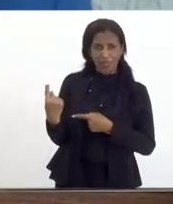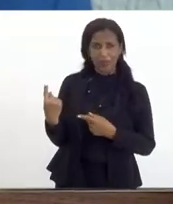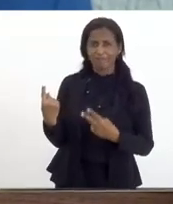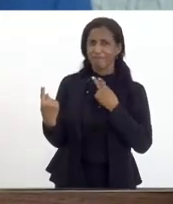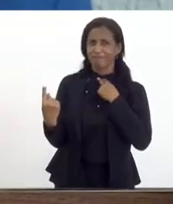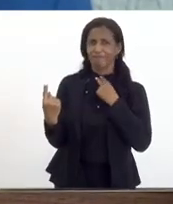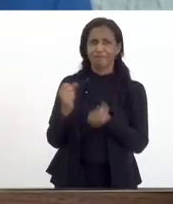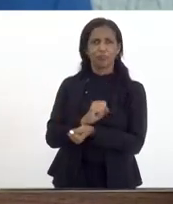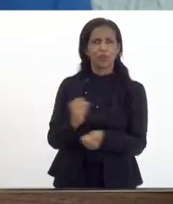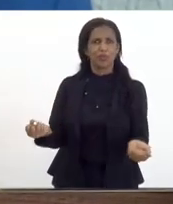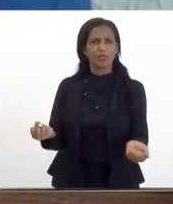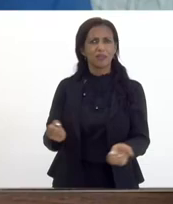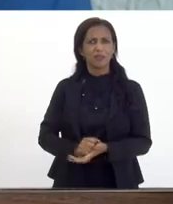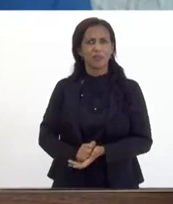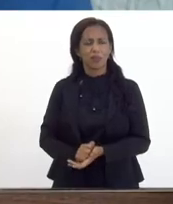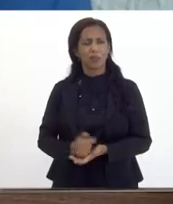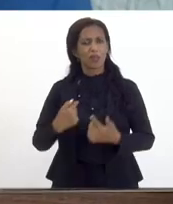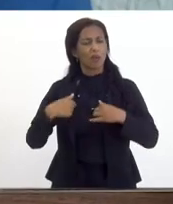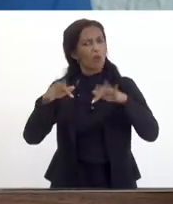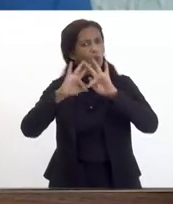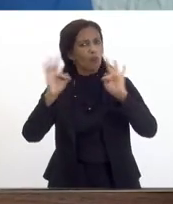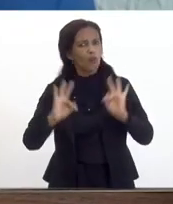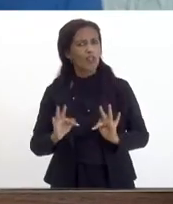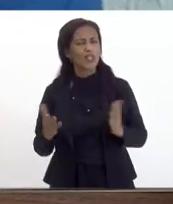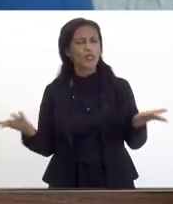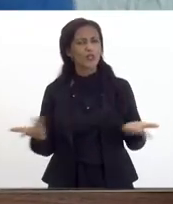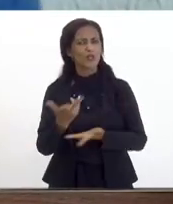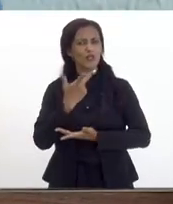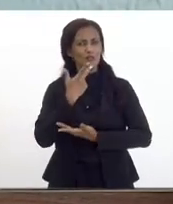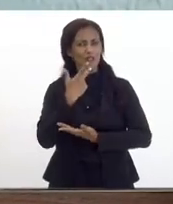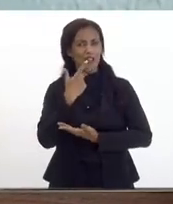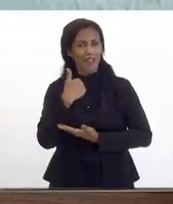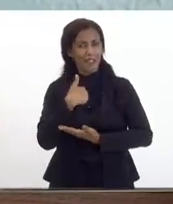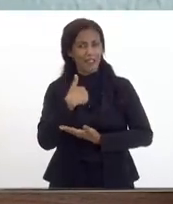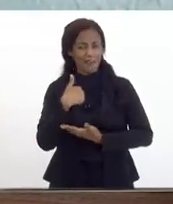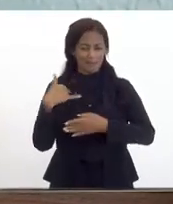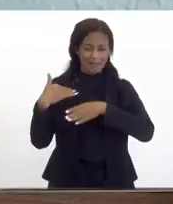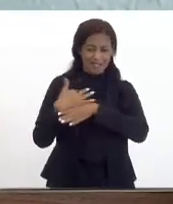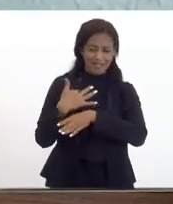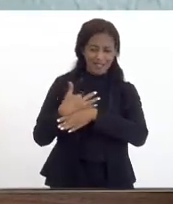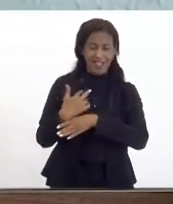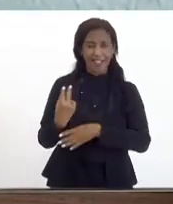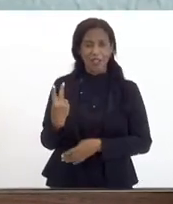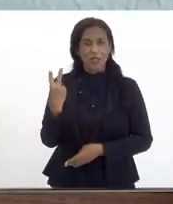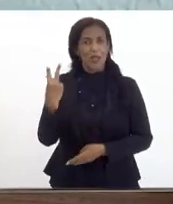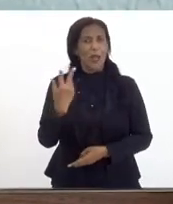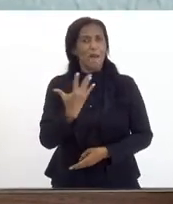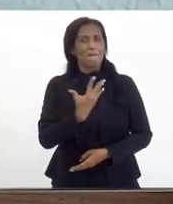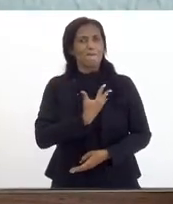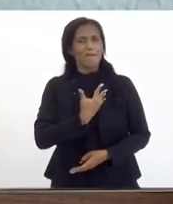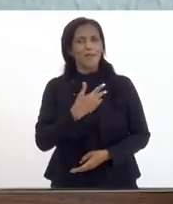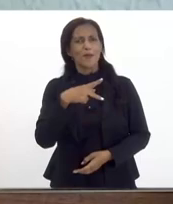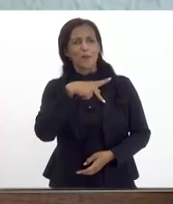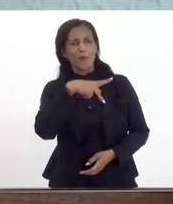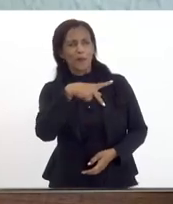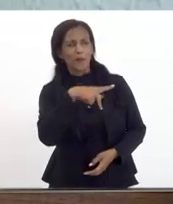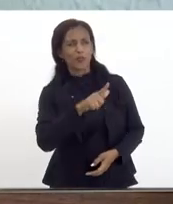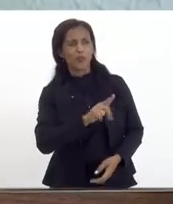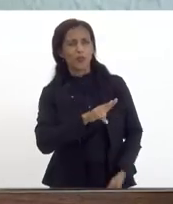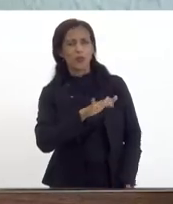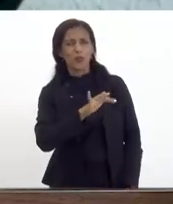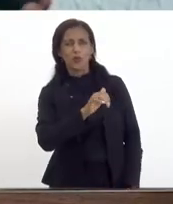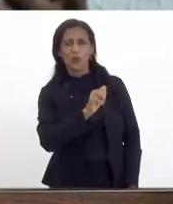fico feliz de hoje poder dizer que tenho na minha região dois grandes amigos que é o professor Lucas